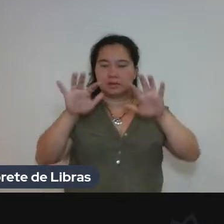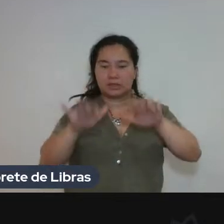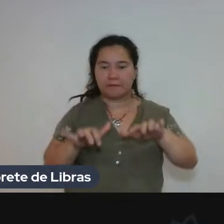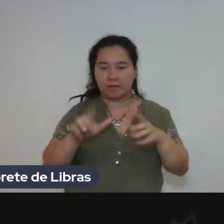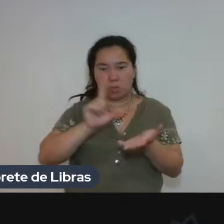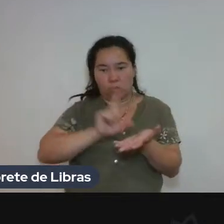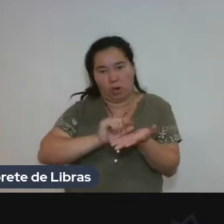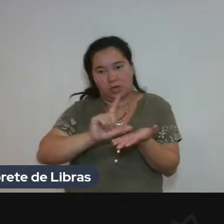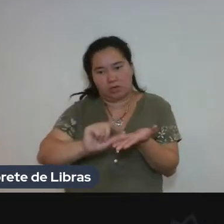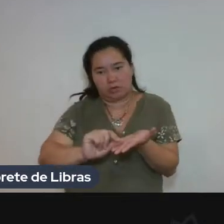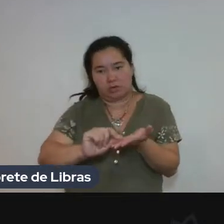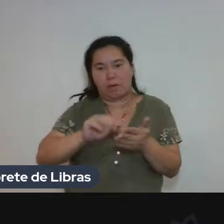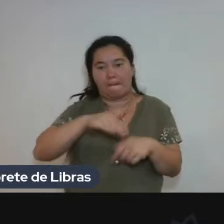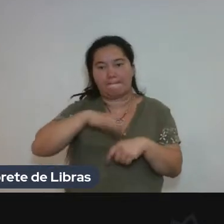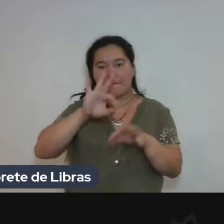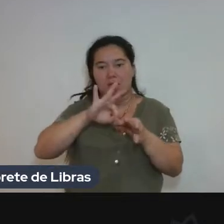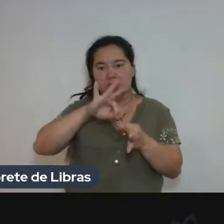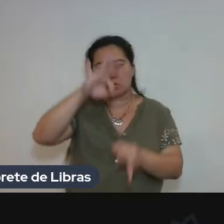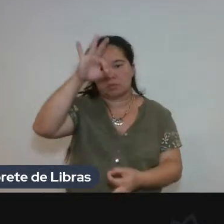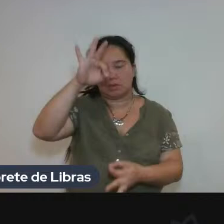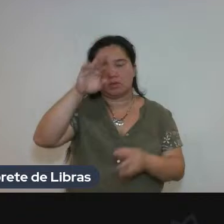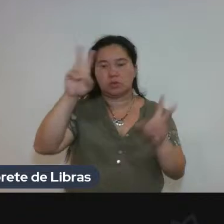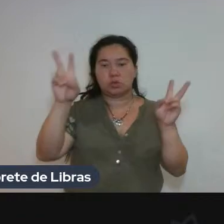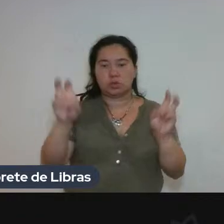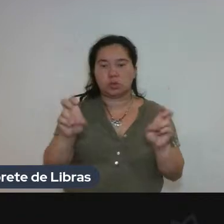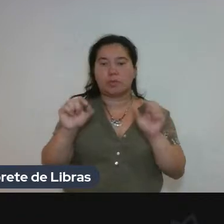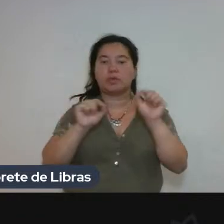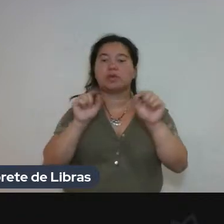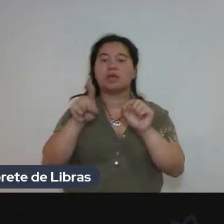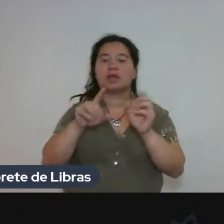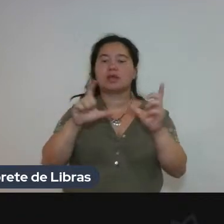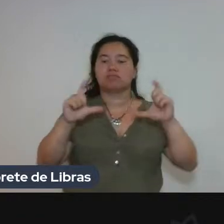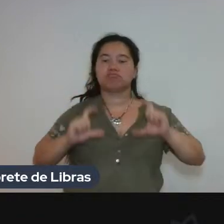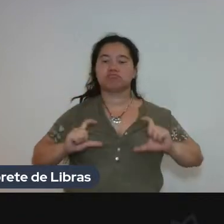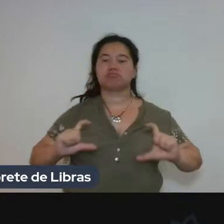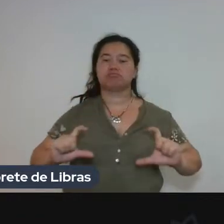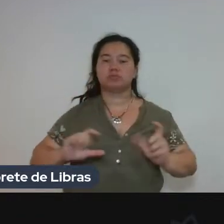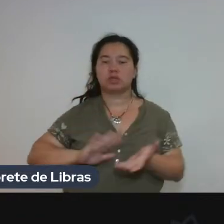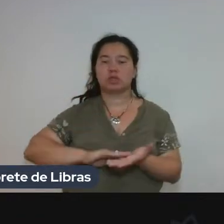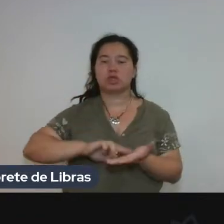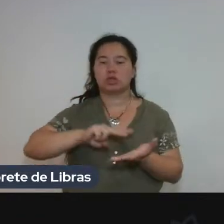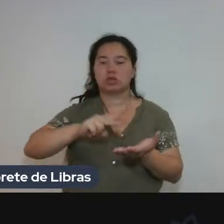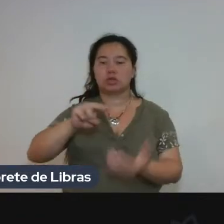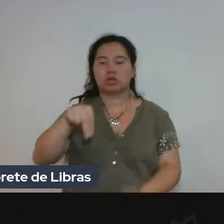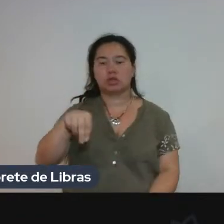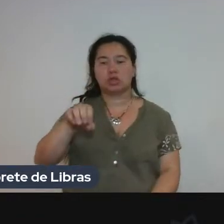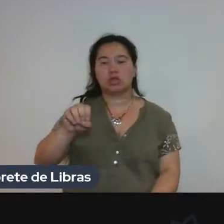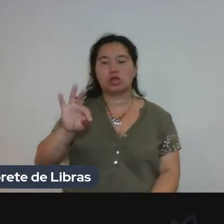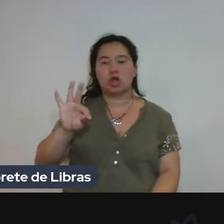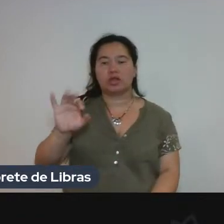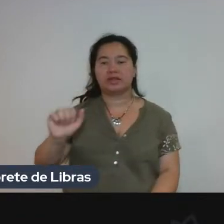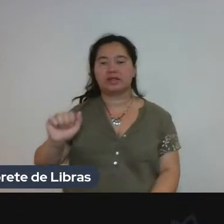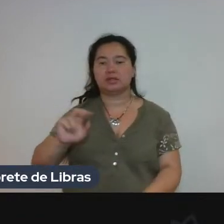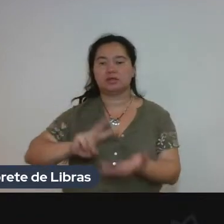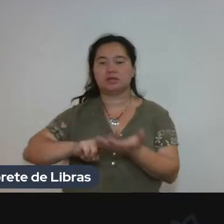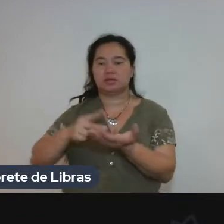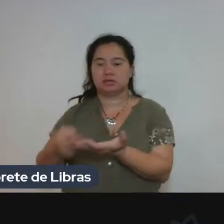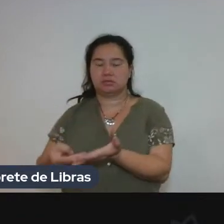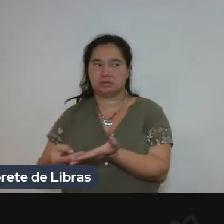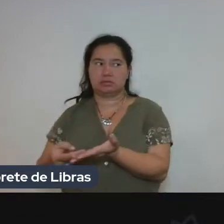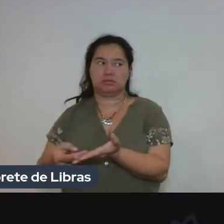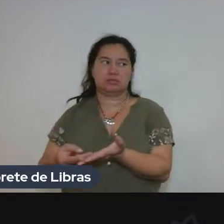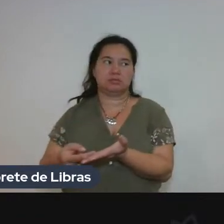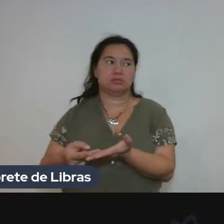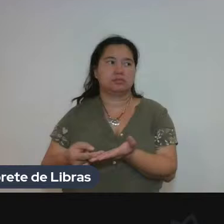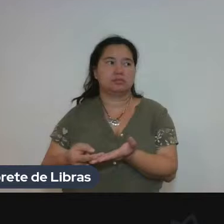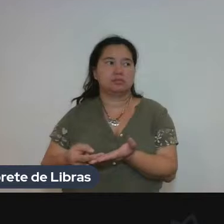E aí sim vai entrar uma discussão sobre as notas do tradutor. Mas, na editora Companhia das Letras, onde o